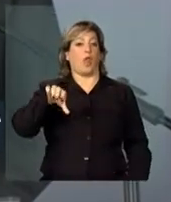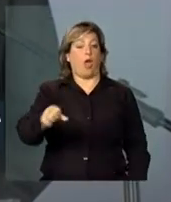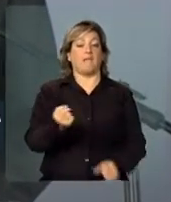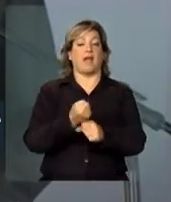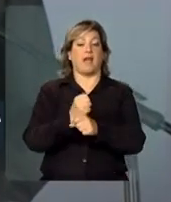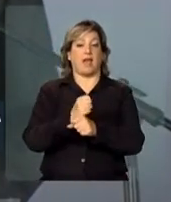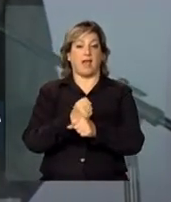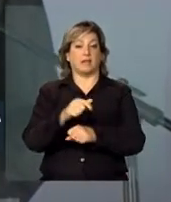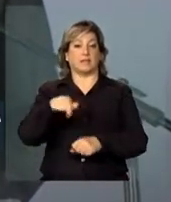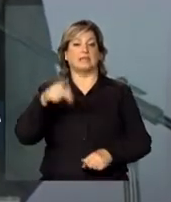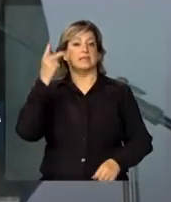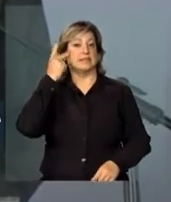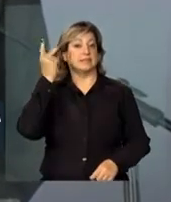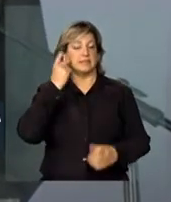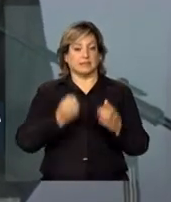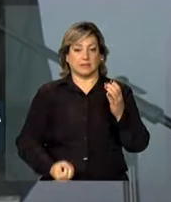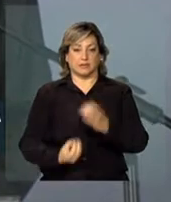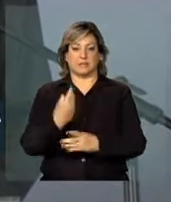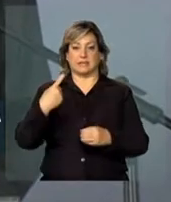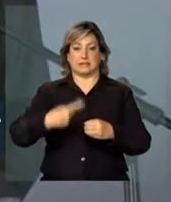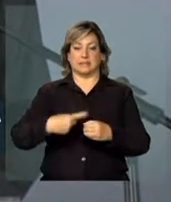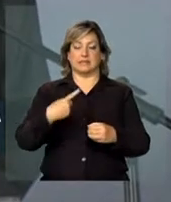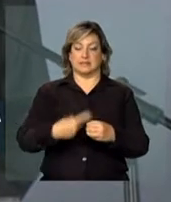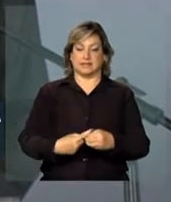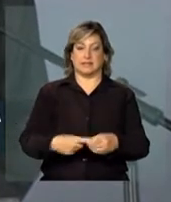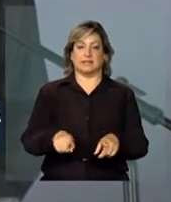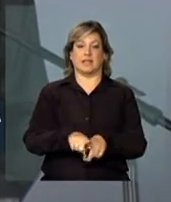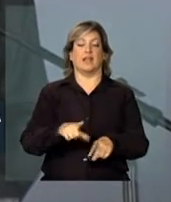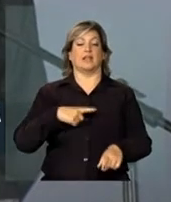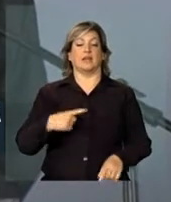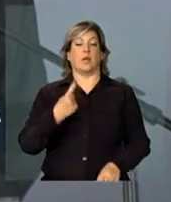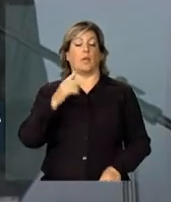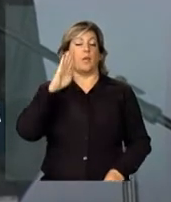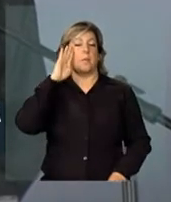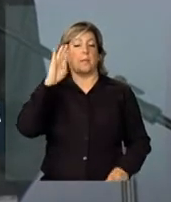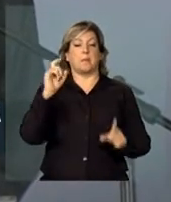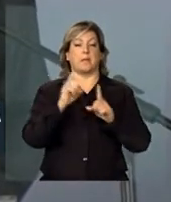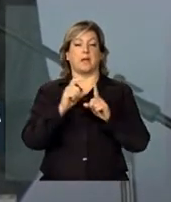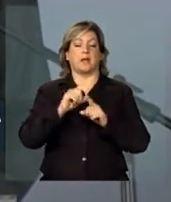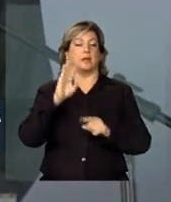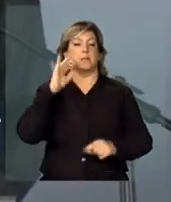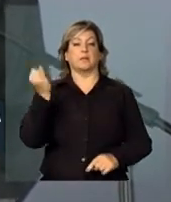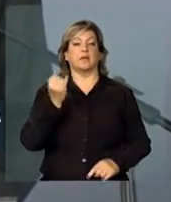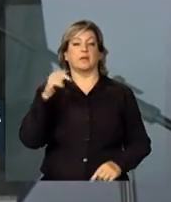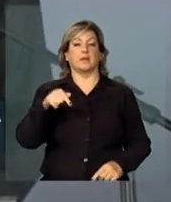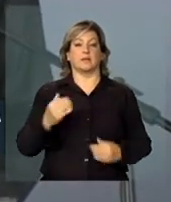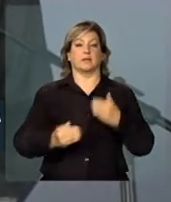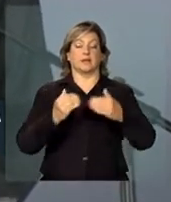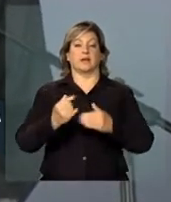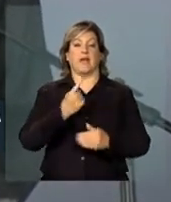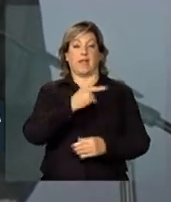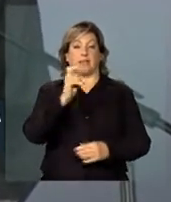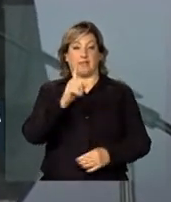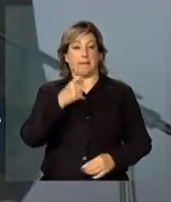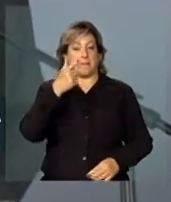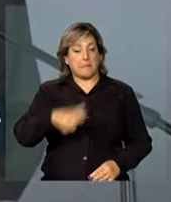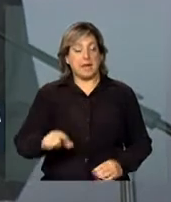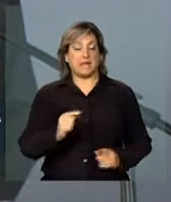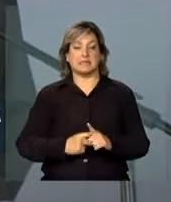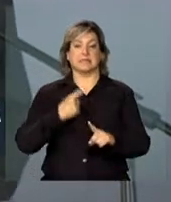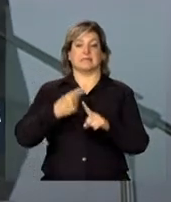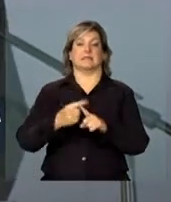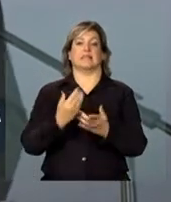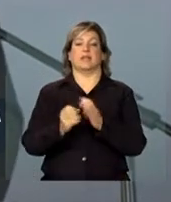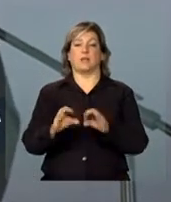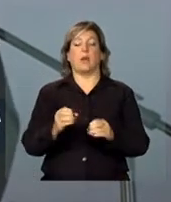anos de fundação da cidade com uma palavra-chave para o desenvolvimento, cada vez com mais educação.